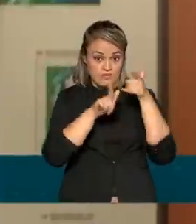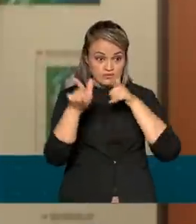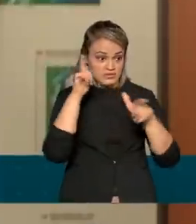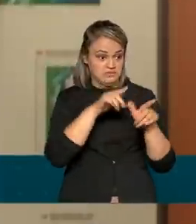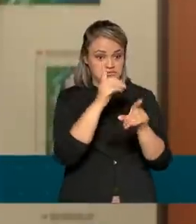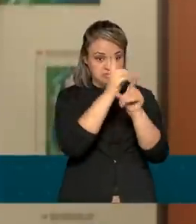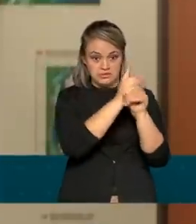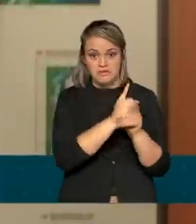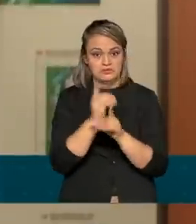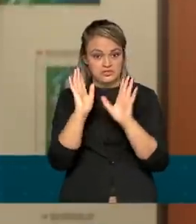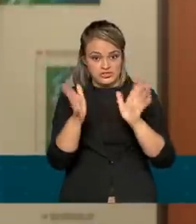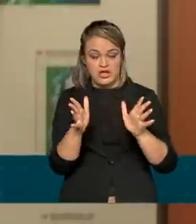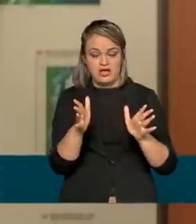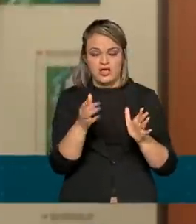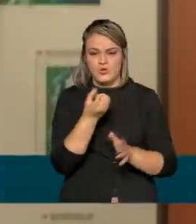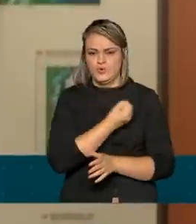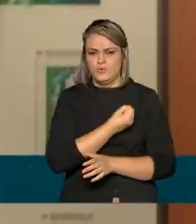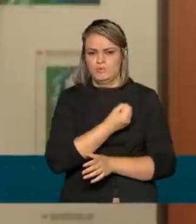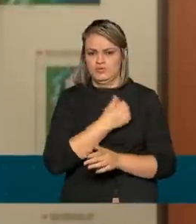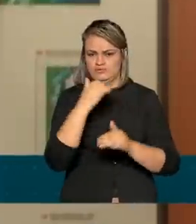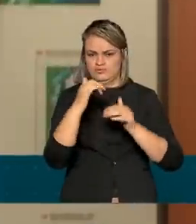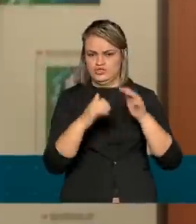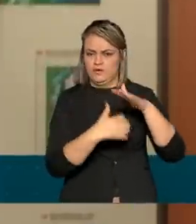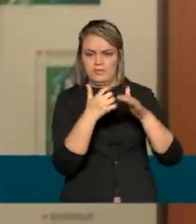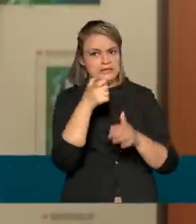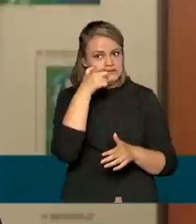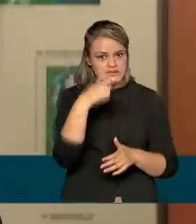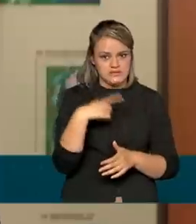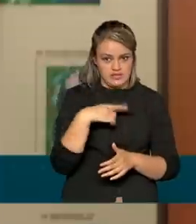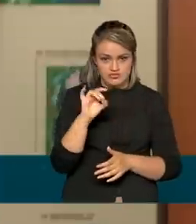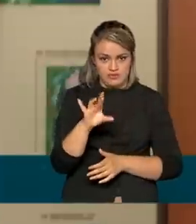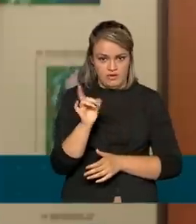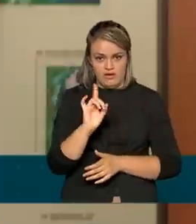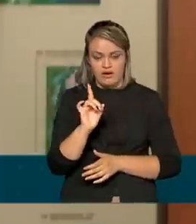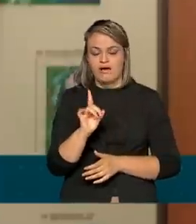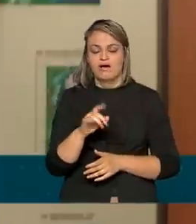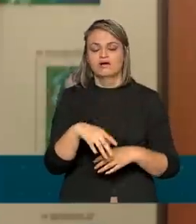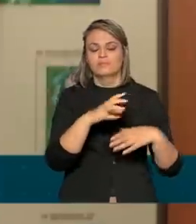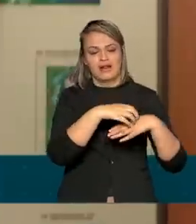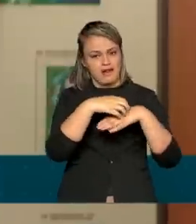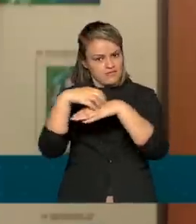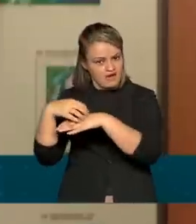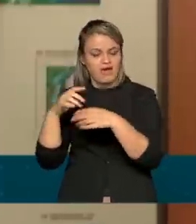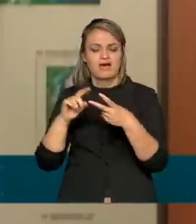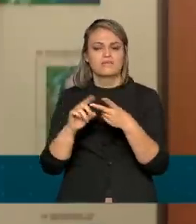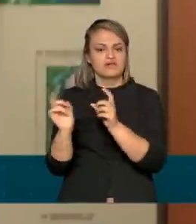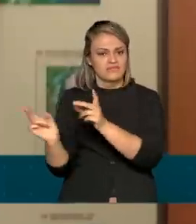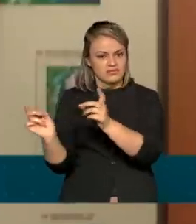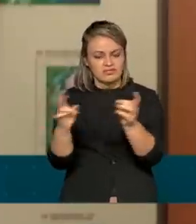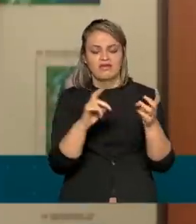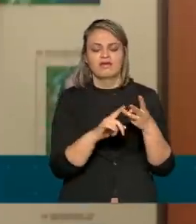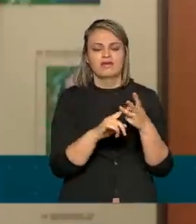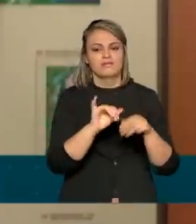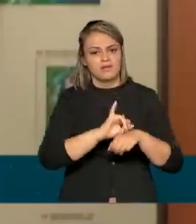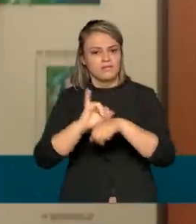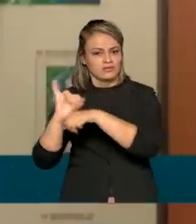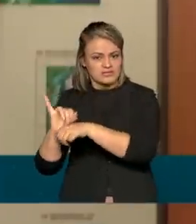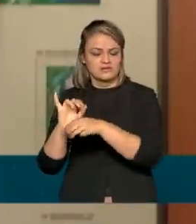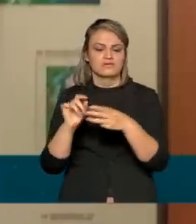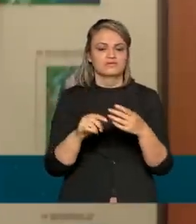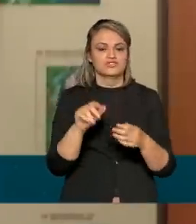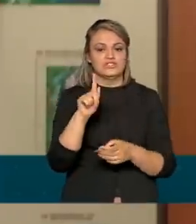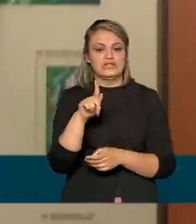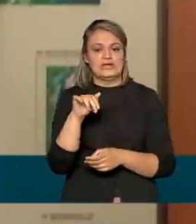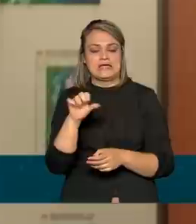aparecendo. Não só o número de empresas interessadas no carregamento, comercialização e importação de gás